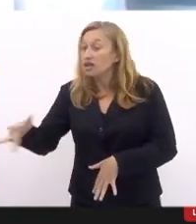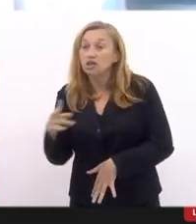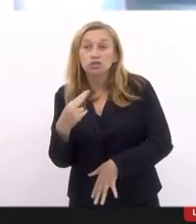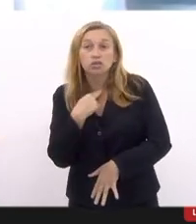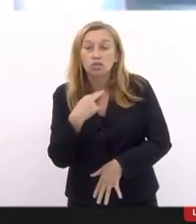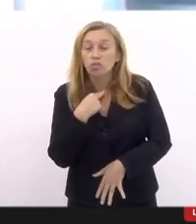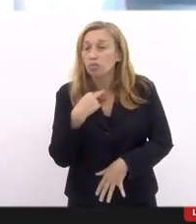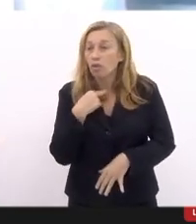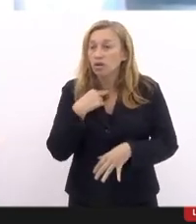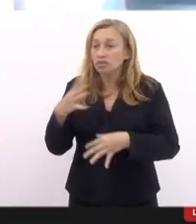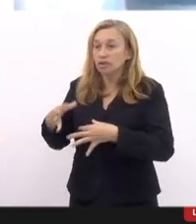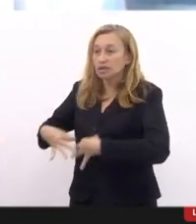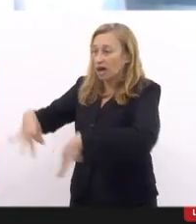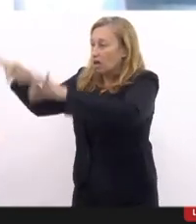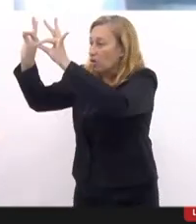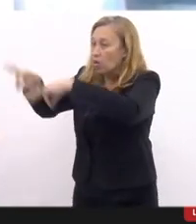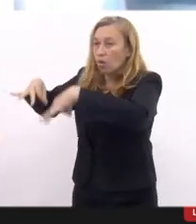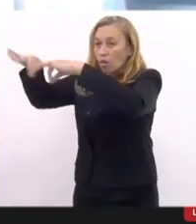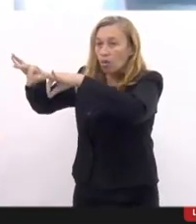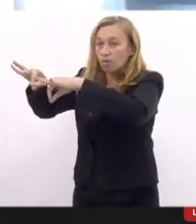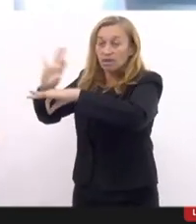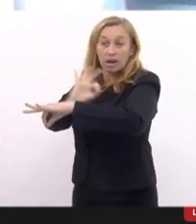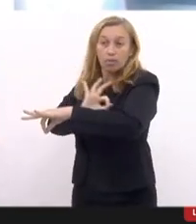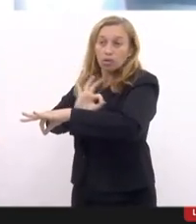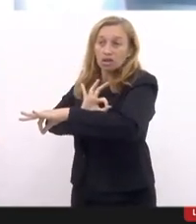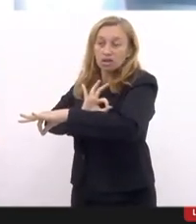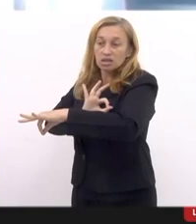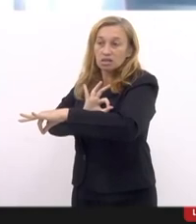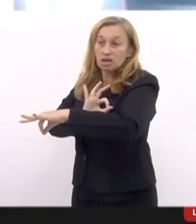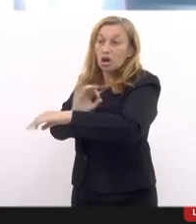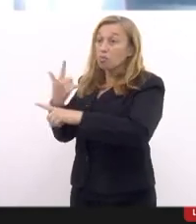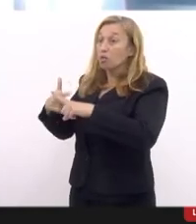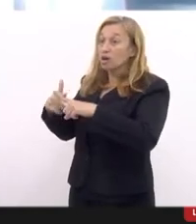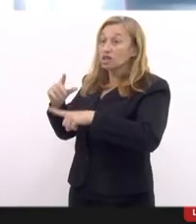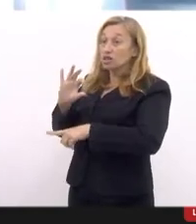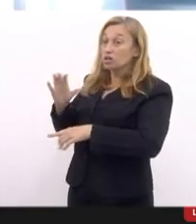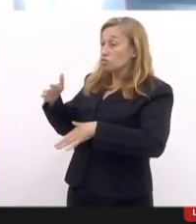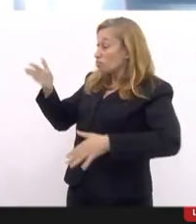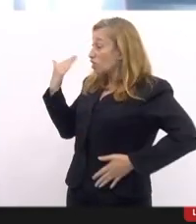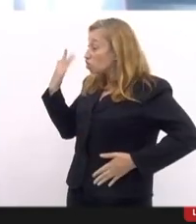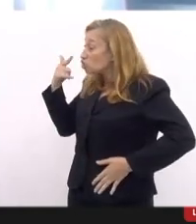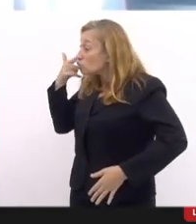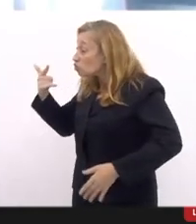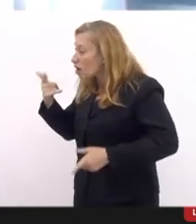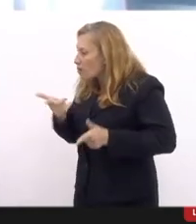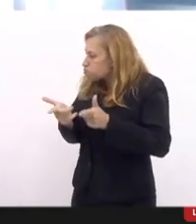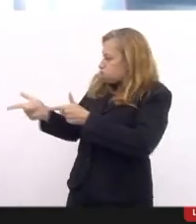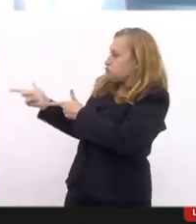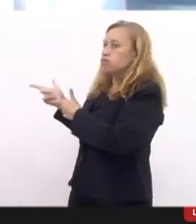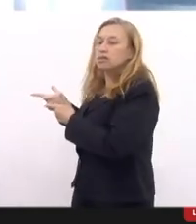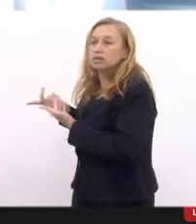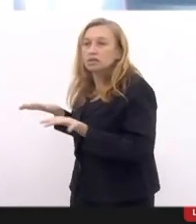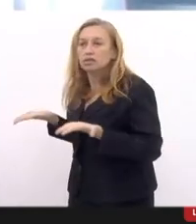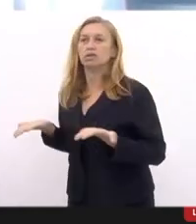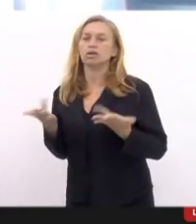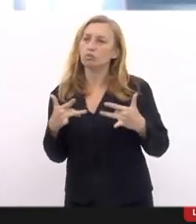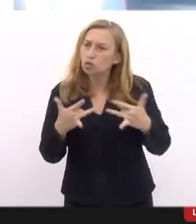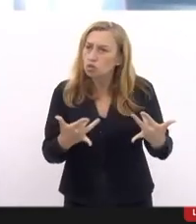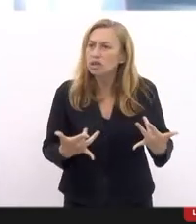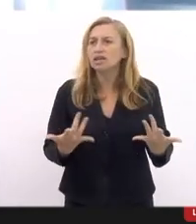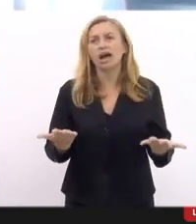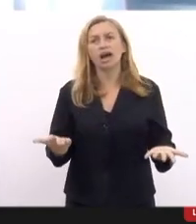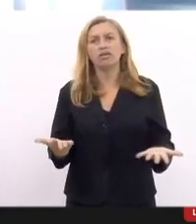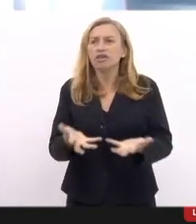a roupa no varal, porque os bandidos chegam lá e fuzilam, assassinam os PMs. Nós somos solidários a isso,